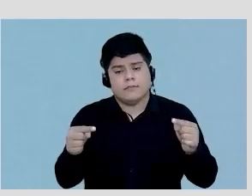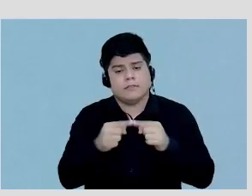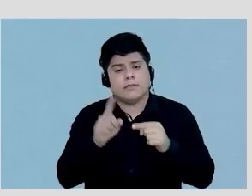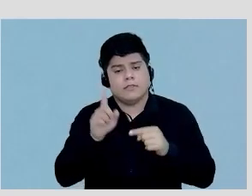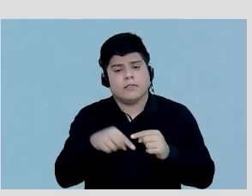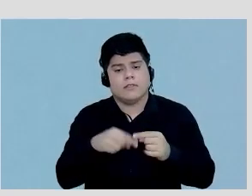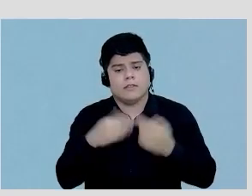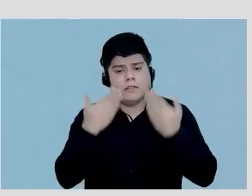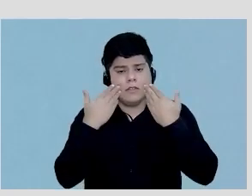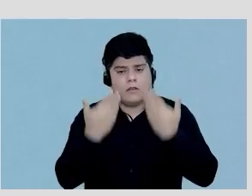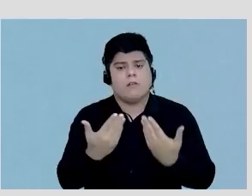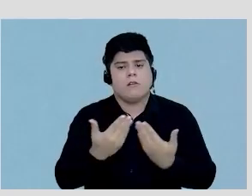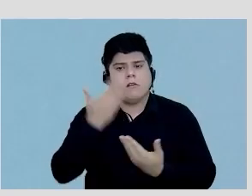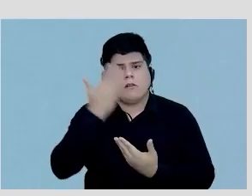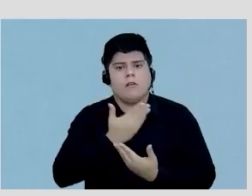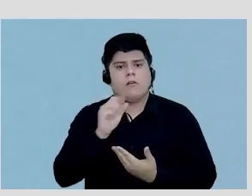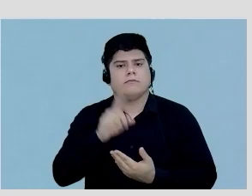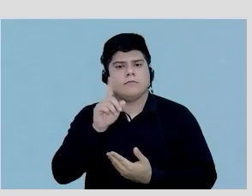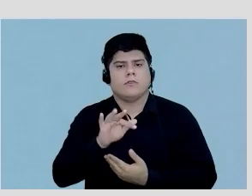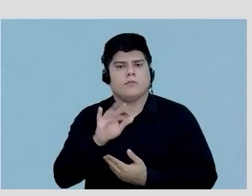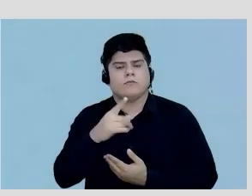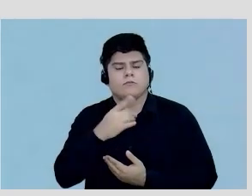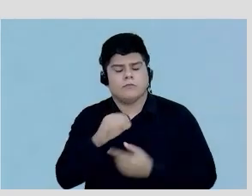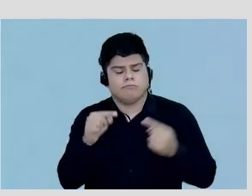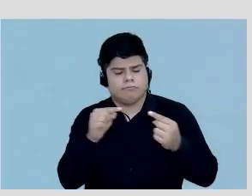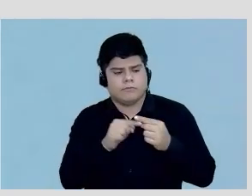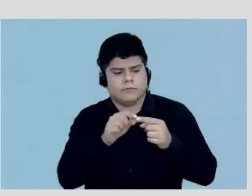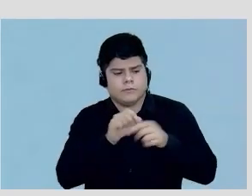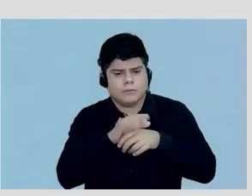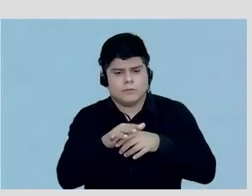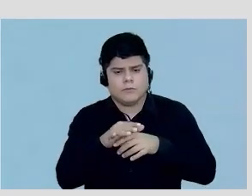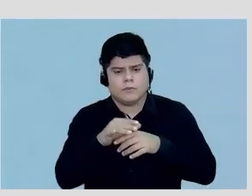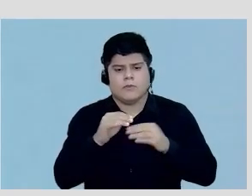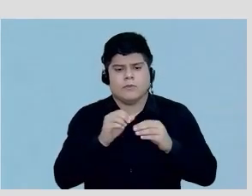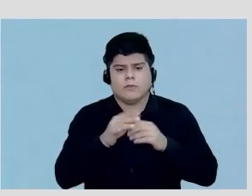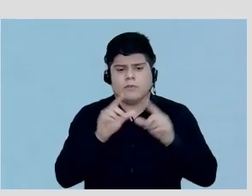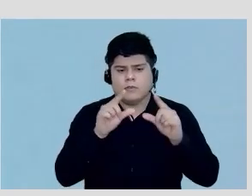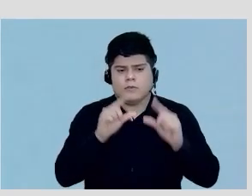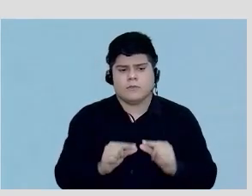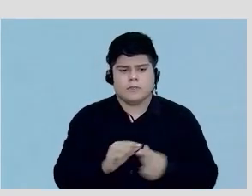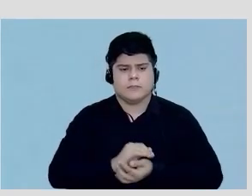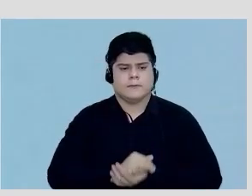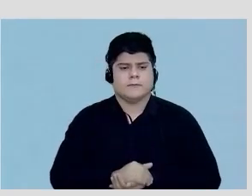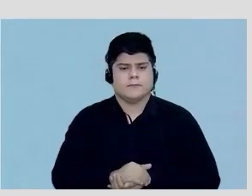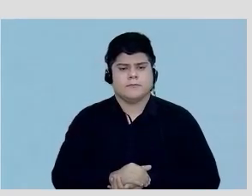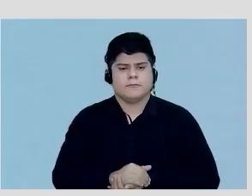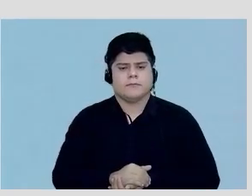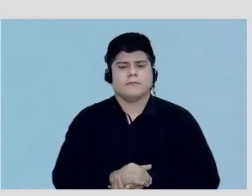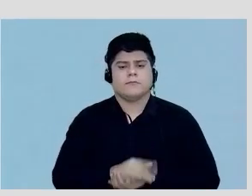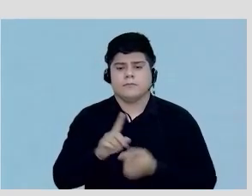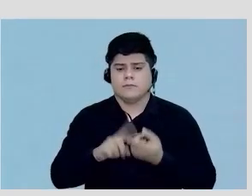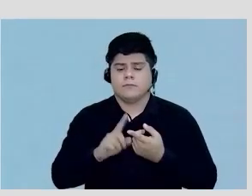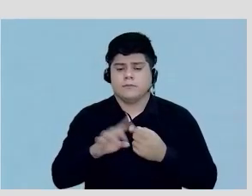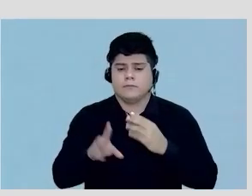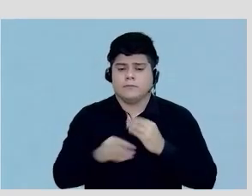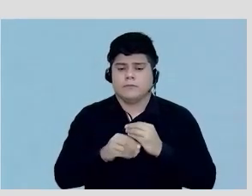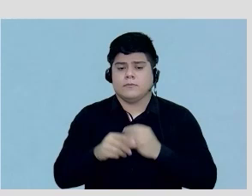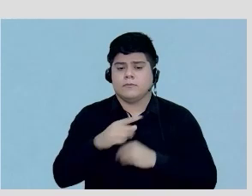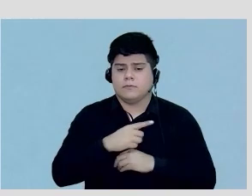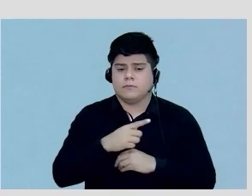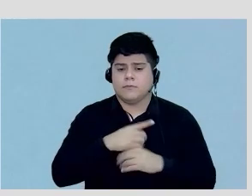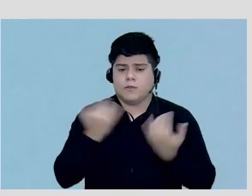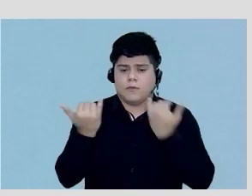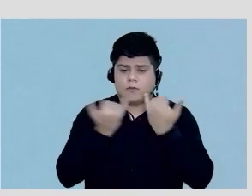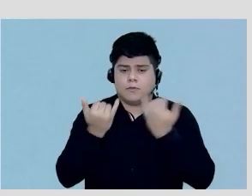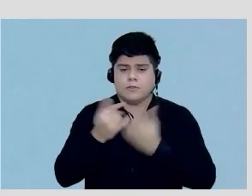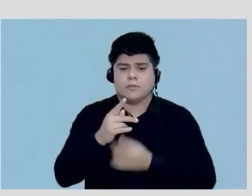evidência de função da microvasculatura reduzida. Ela adiciona também informações prognósticas